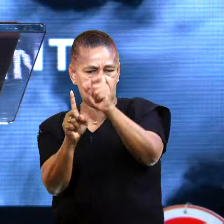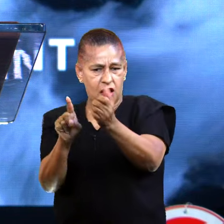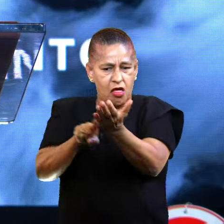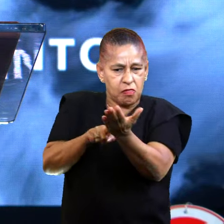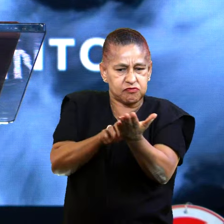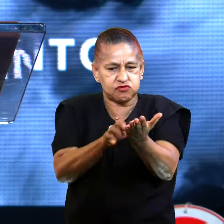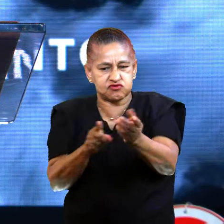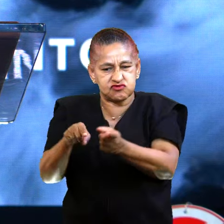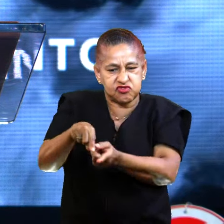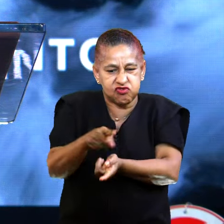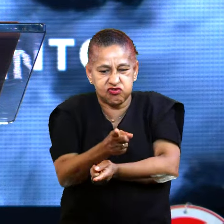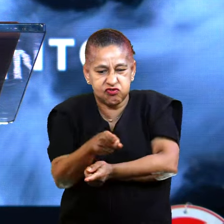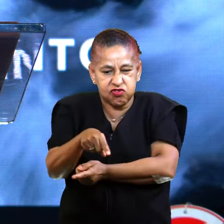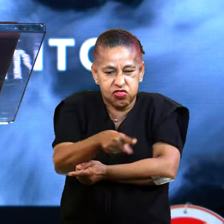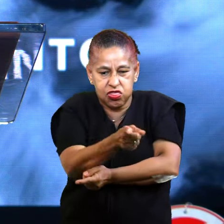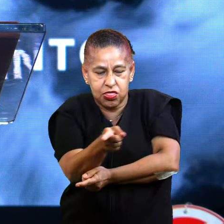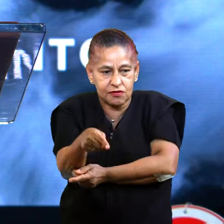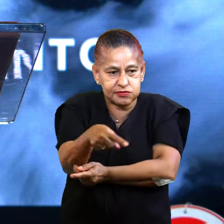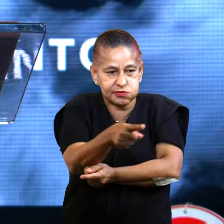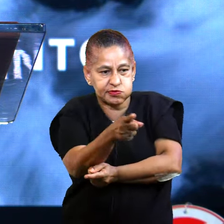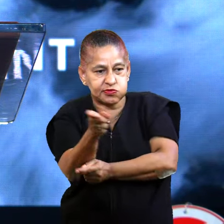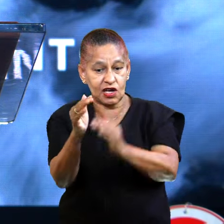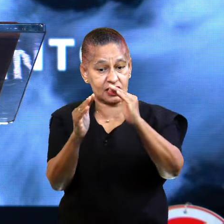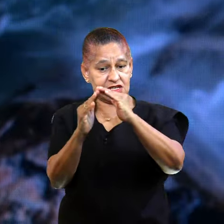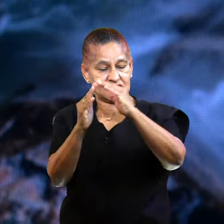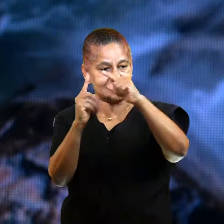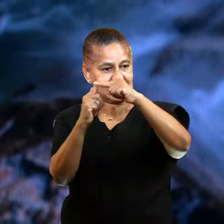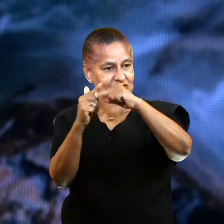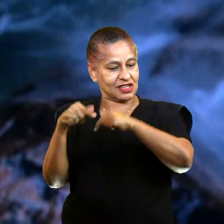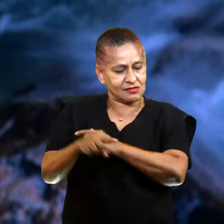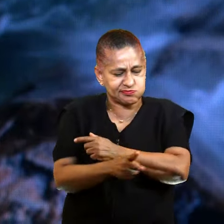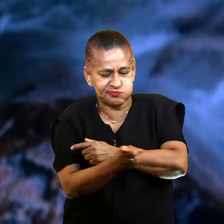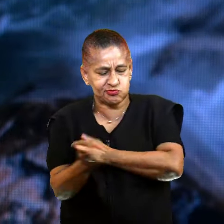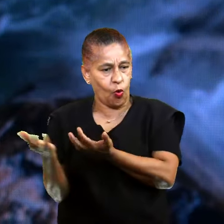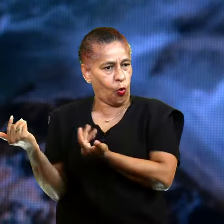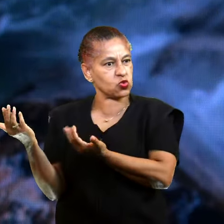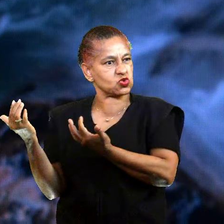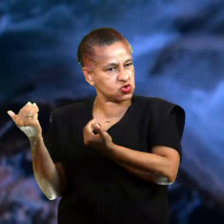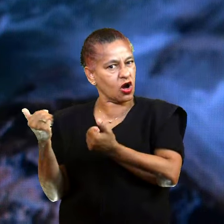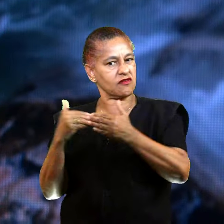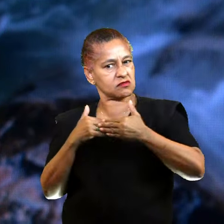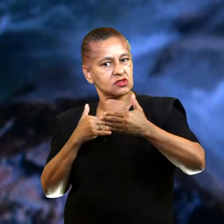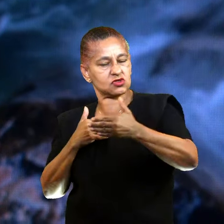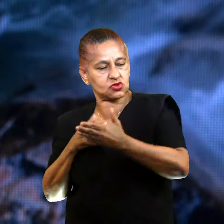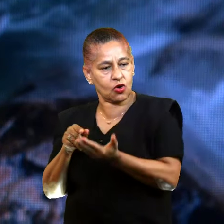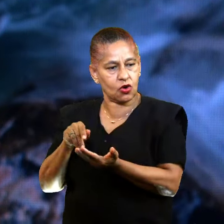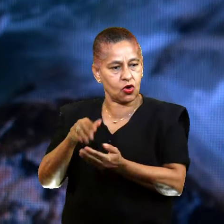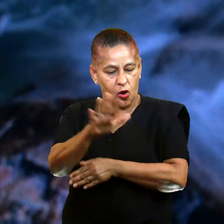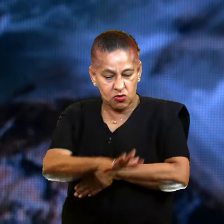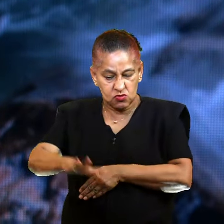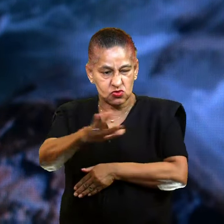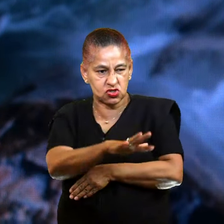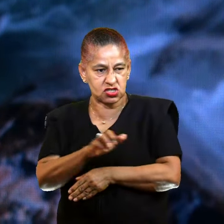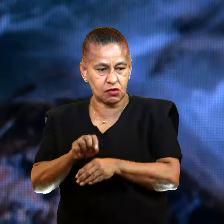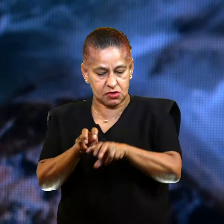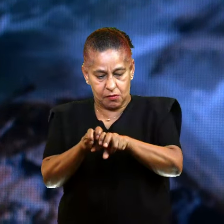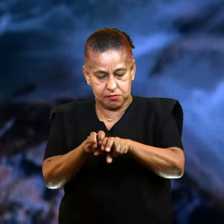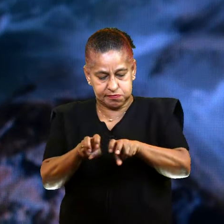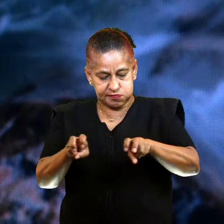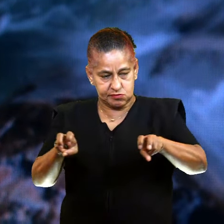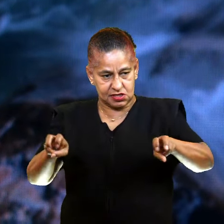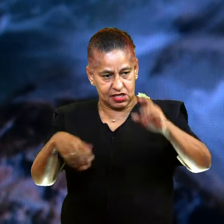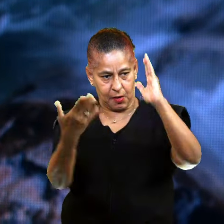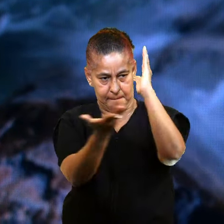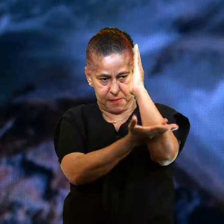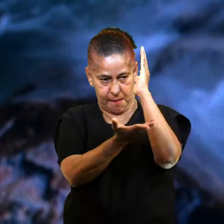cobra dentro daquele templo. Aquele templo tinha aqueles bancos de madeira maciça que precisa de pelo menos